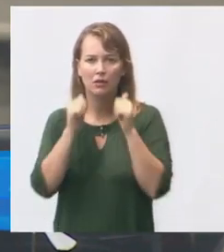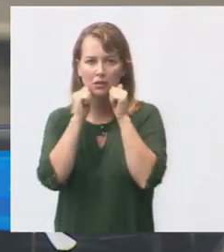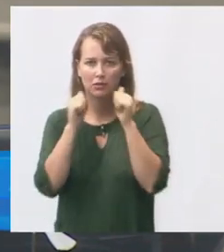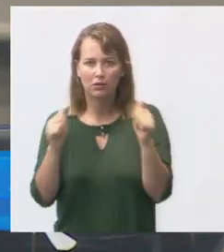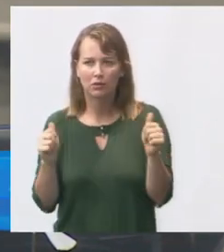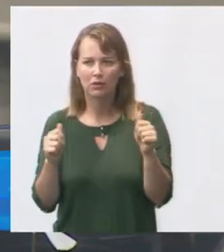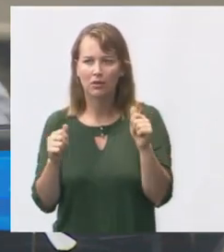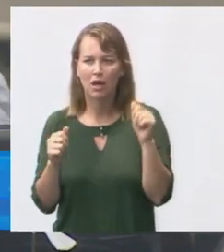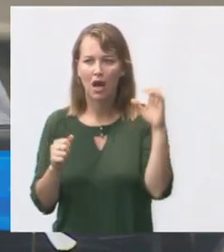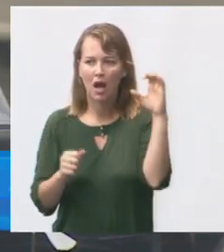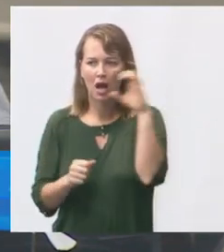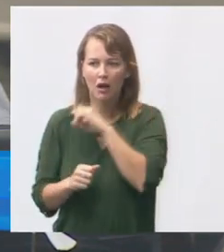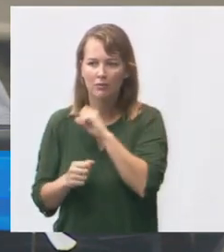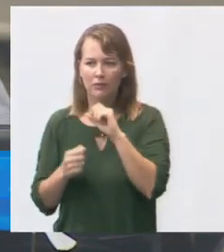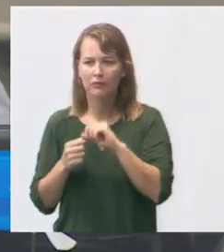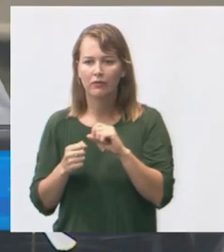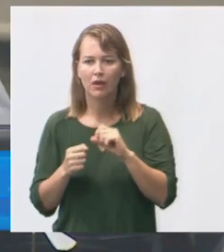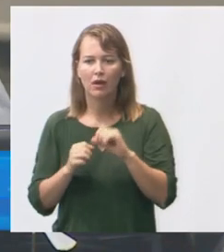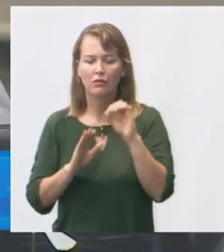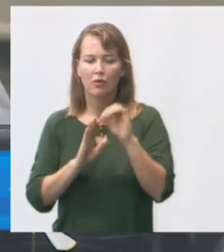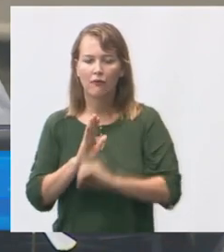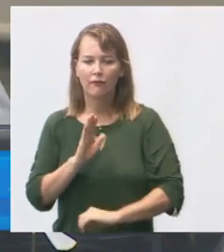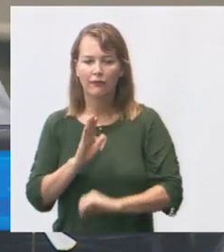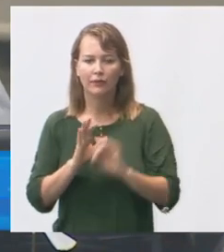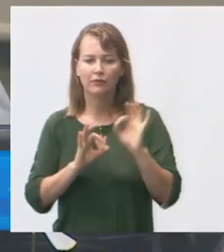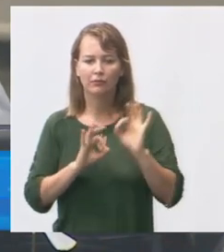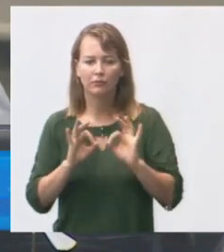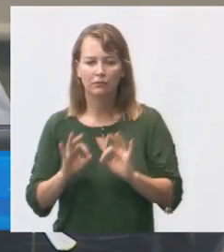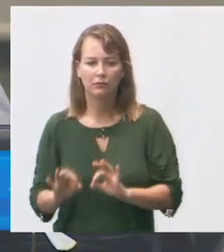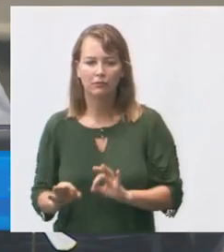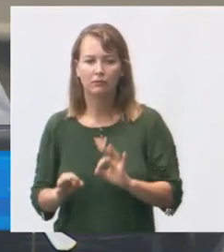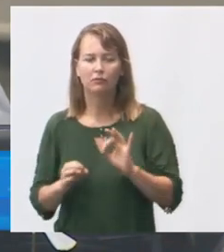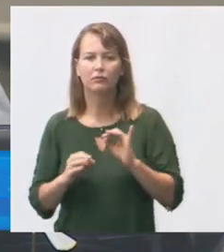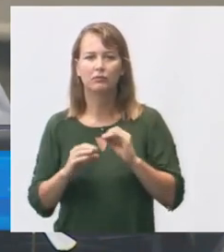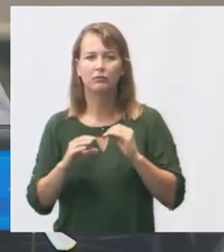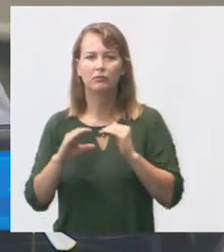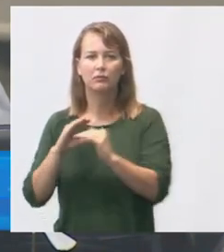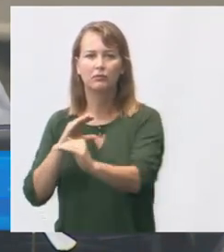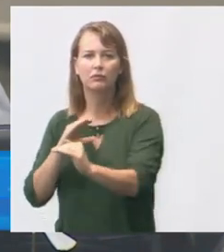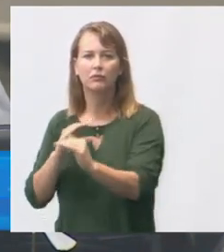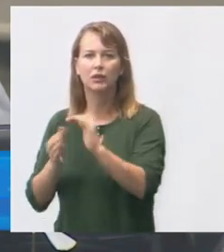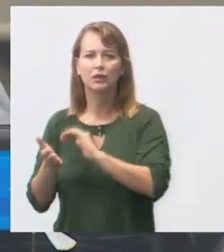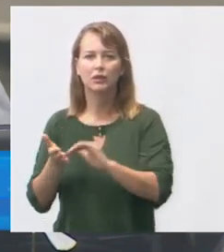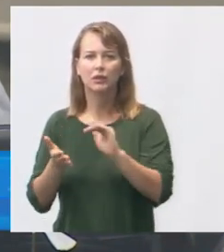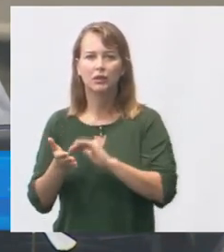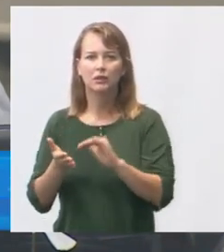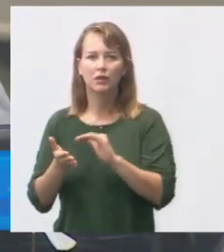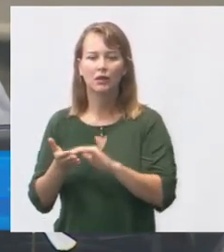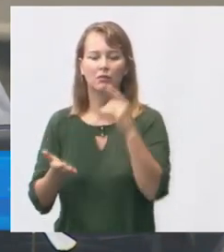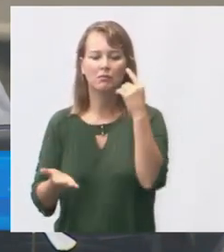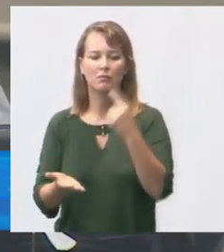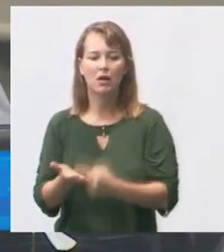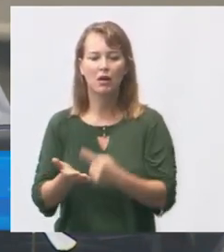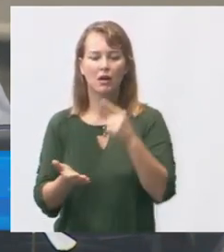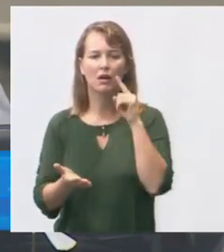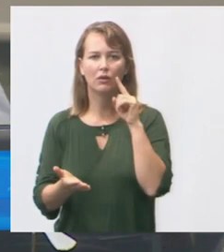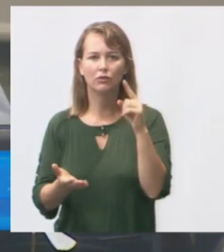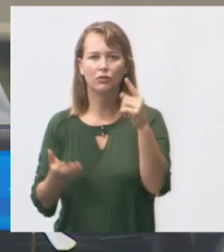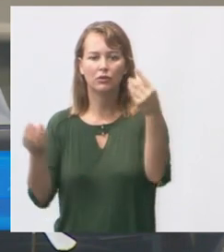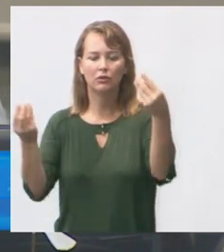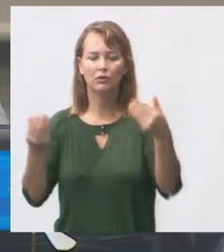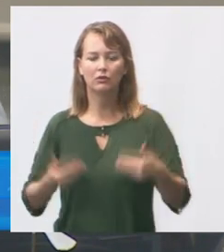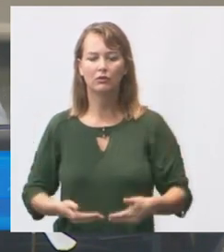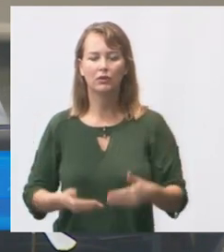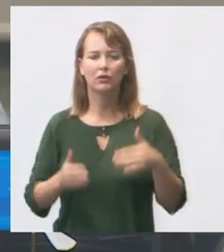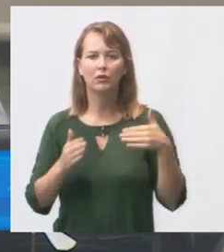imediatamente encaminhe o ofício para que a secretária possa agendar a sua vinda no prazo de